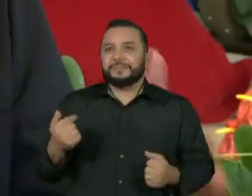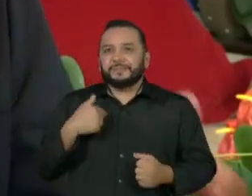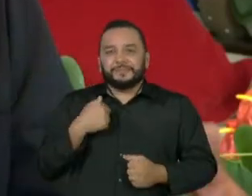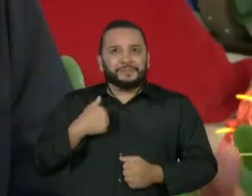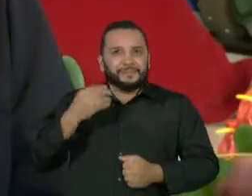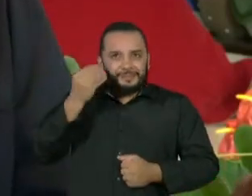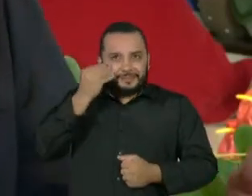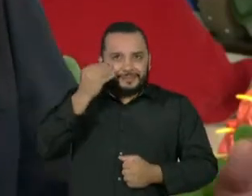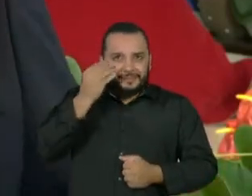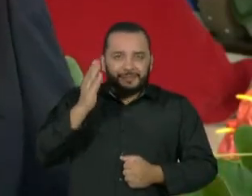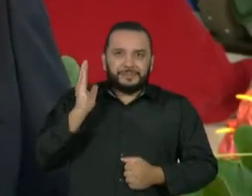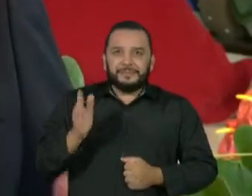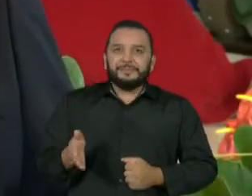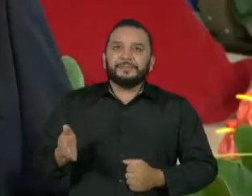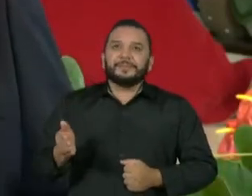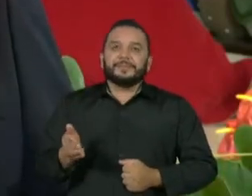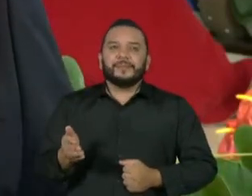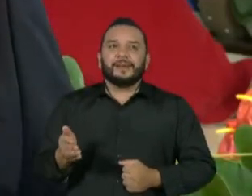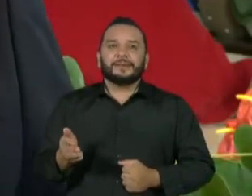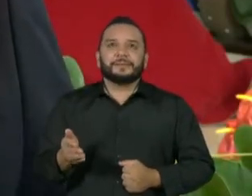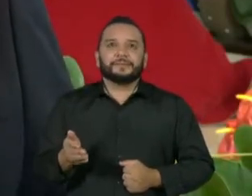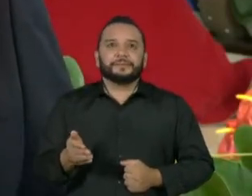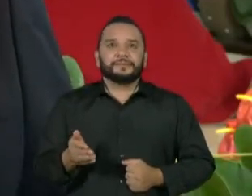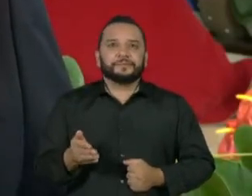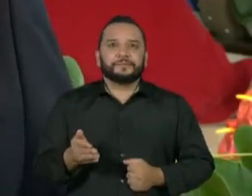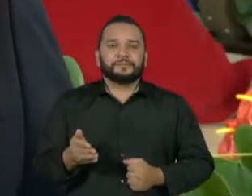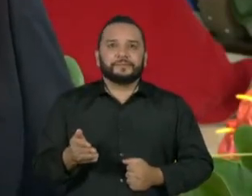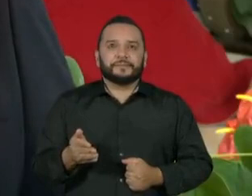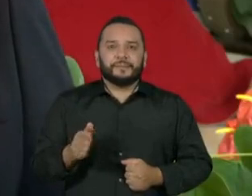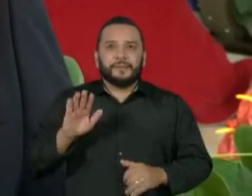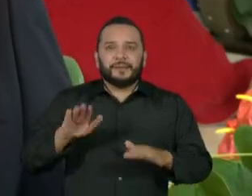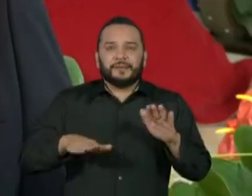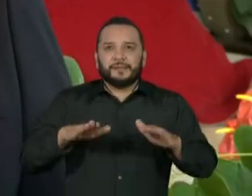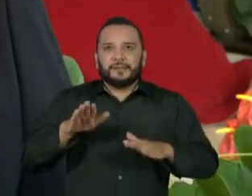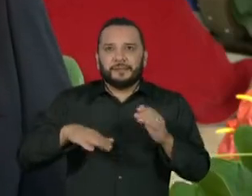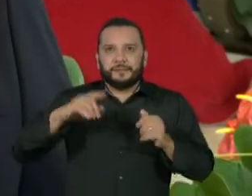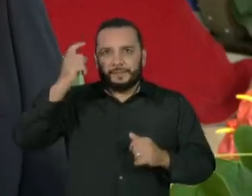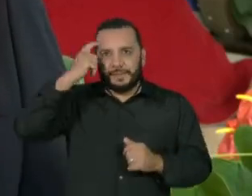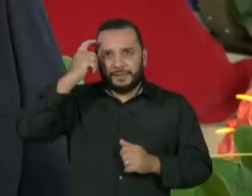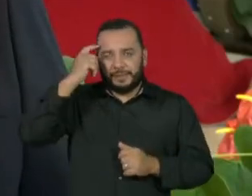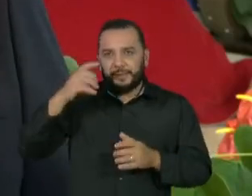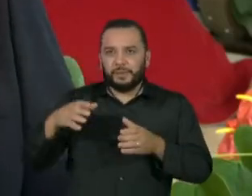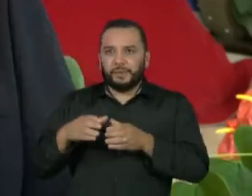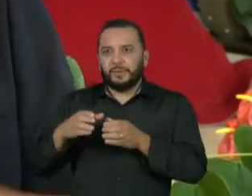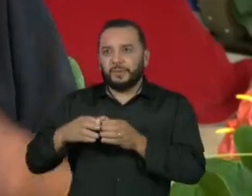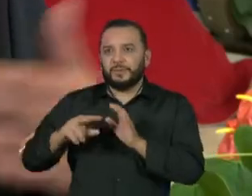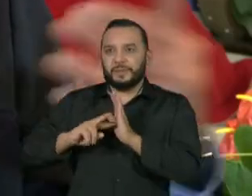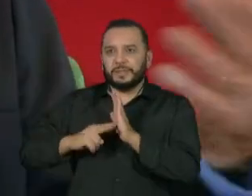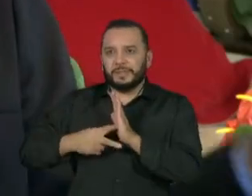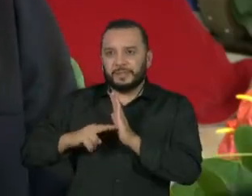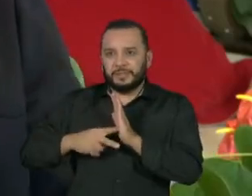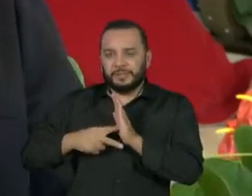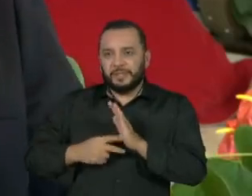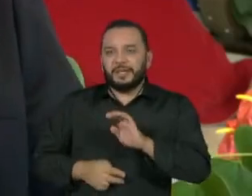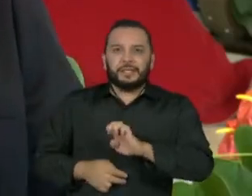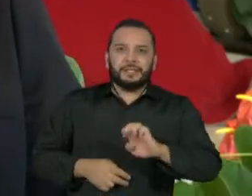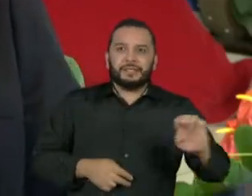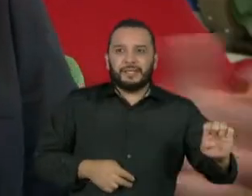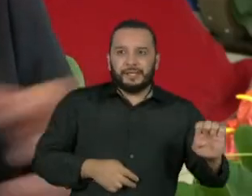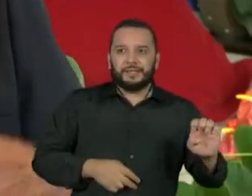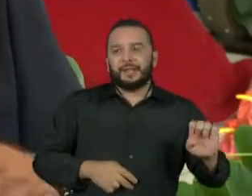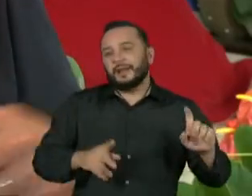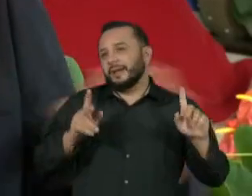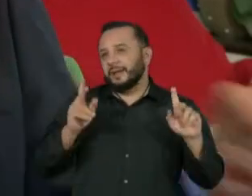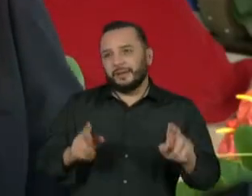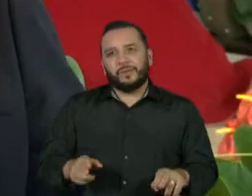isso, que muitas vezes o pensamento dos sindicalistas de extrema esquerda era exatamente